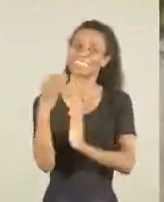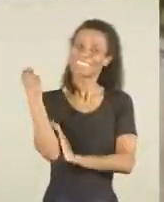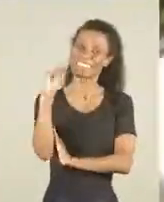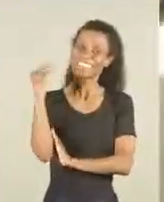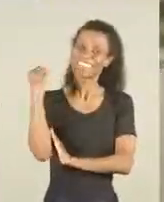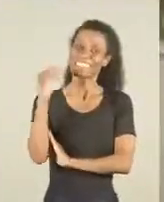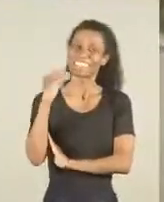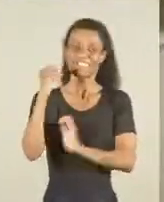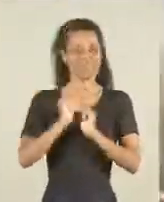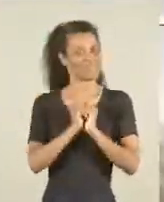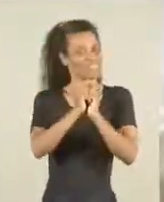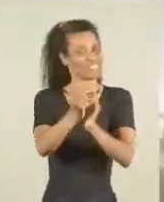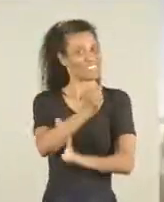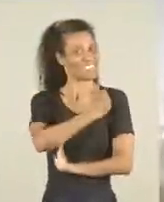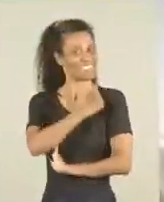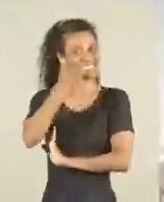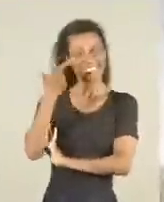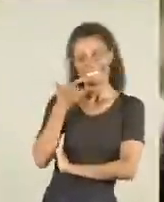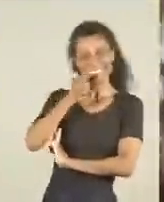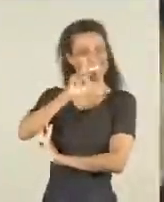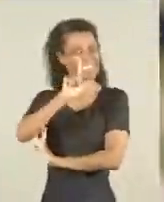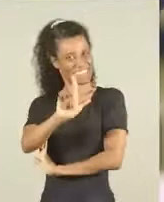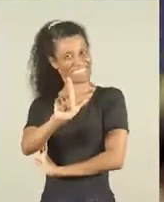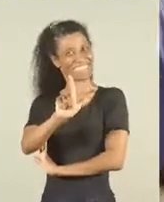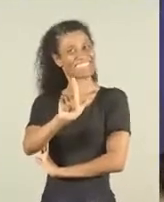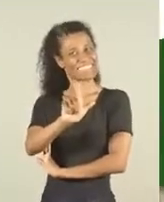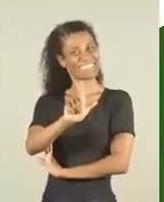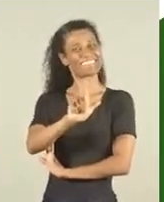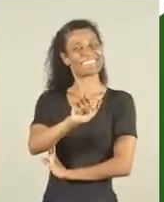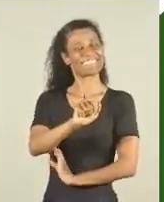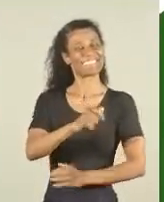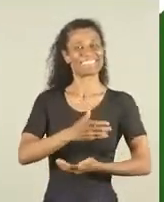Tamo junto, Porto Alegre. Tô com o Melo pra ganhar.